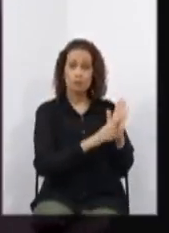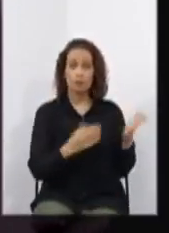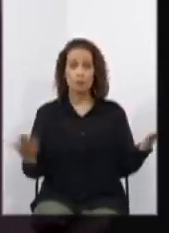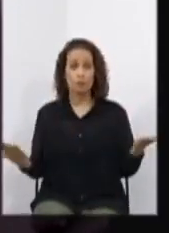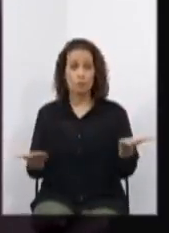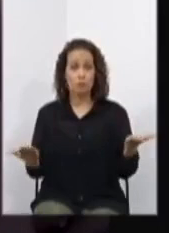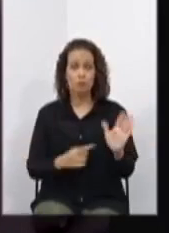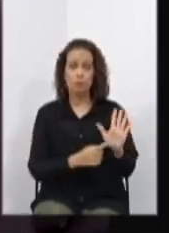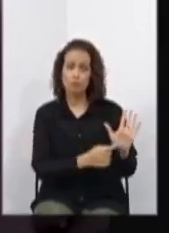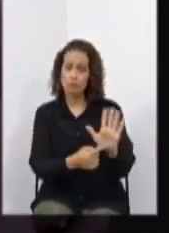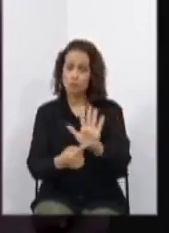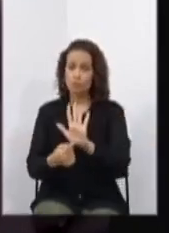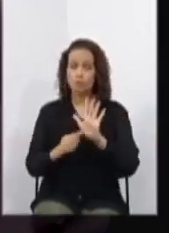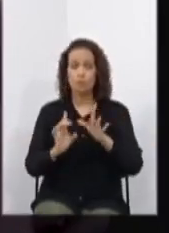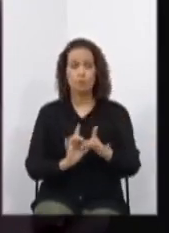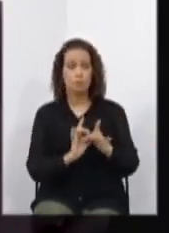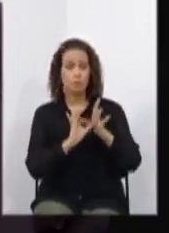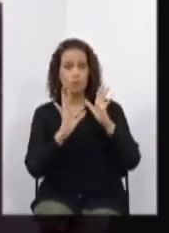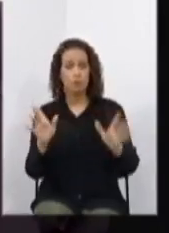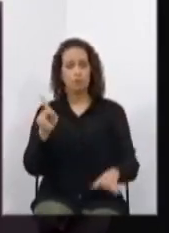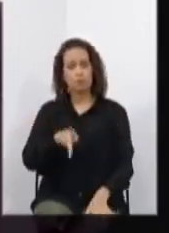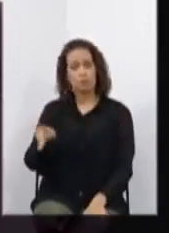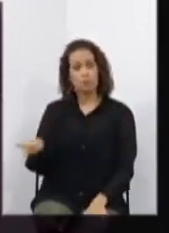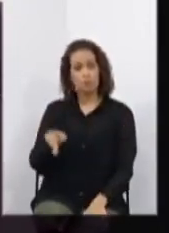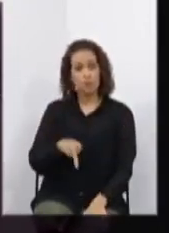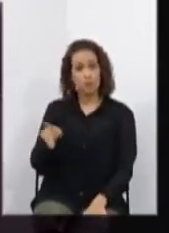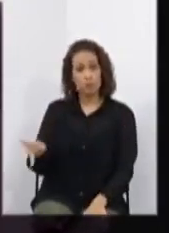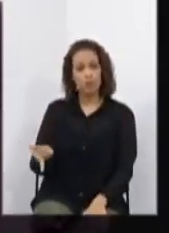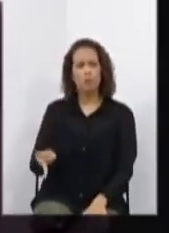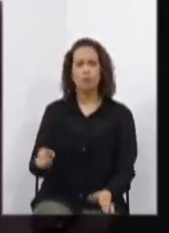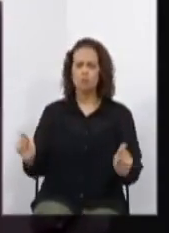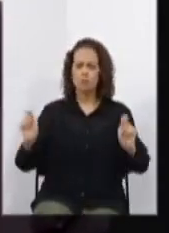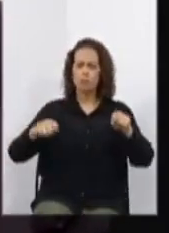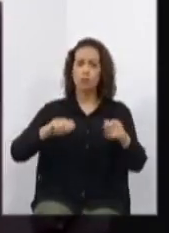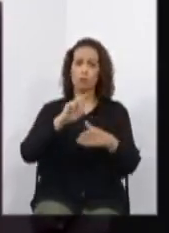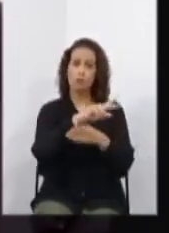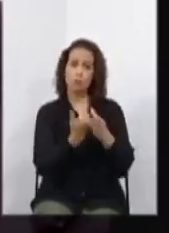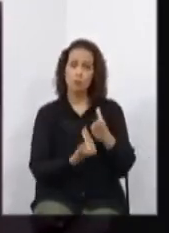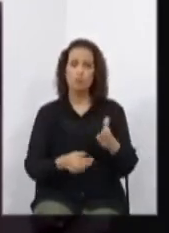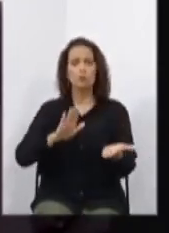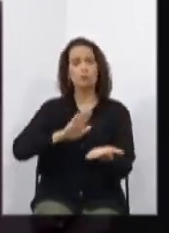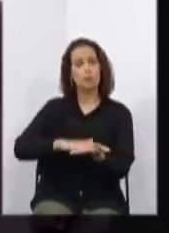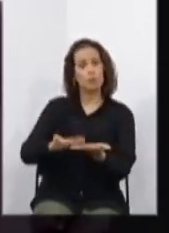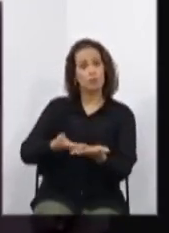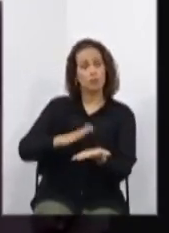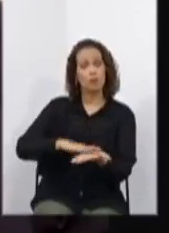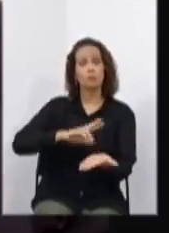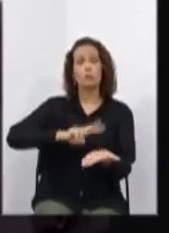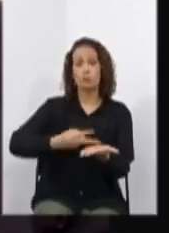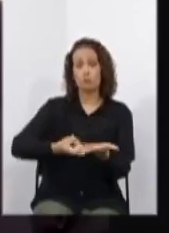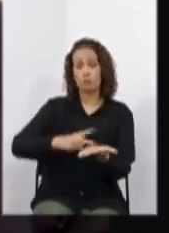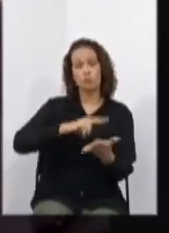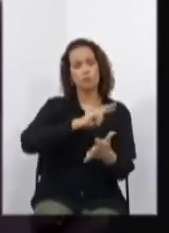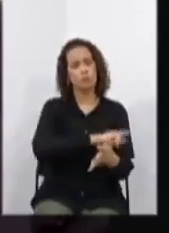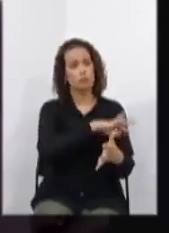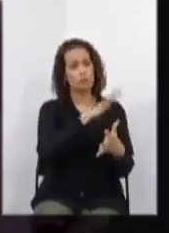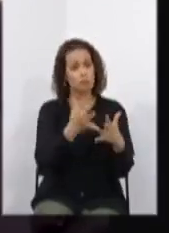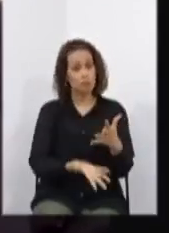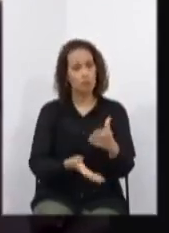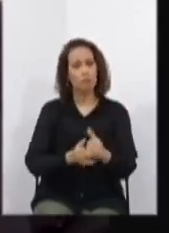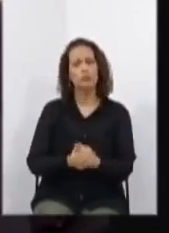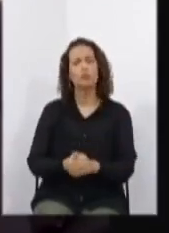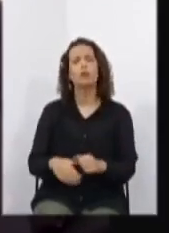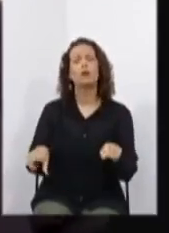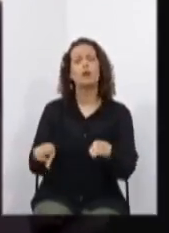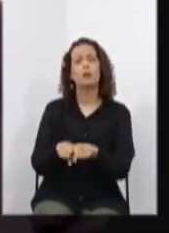Disponibilização de professores bilíngues, tradutores e intérpretes de libras, guias e